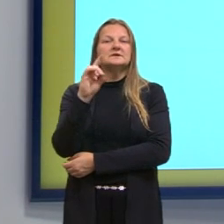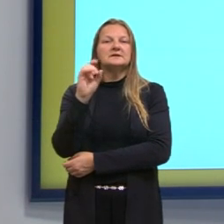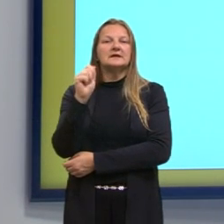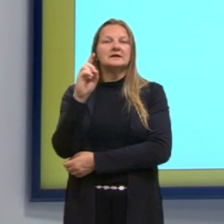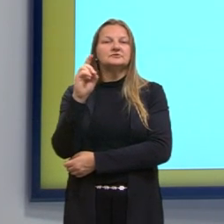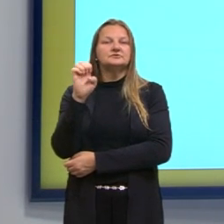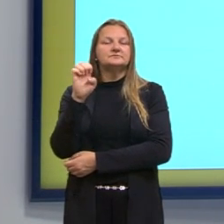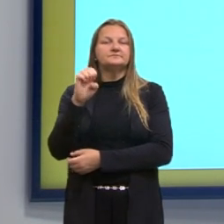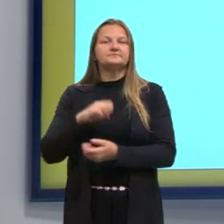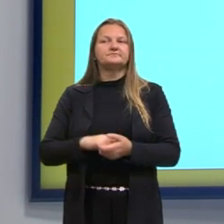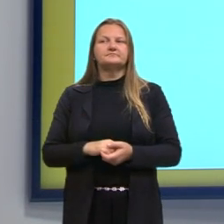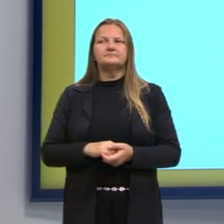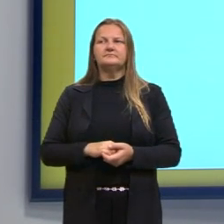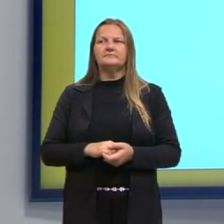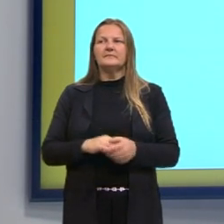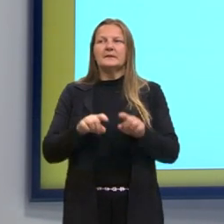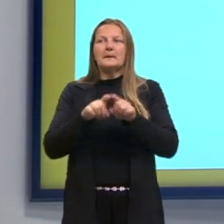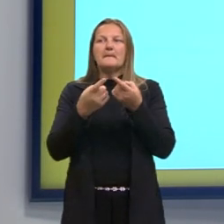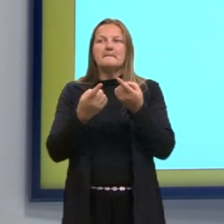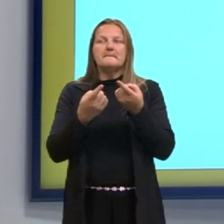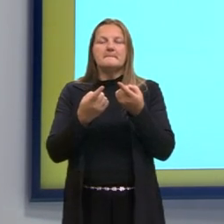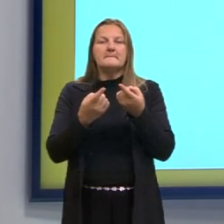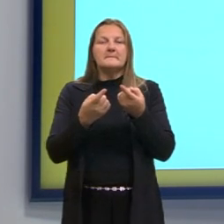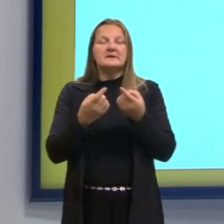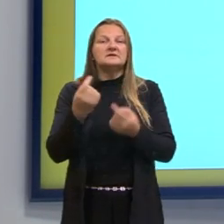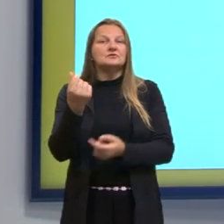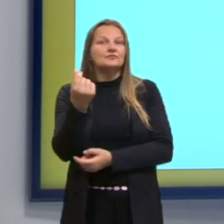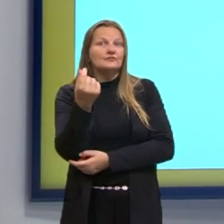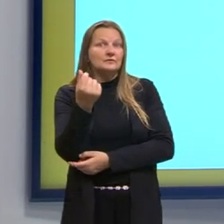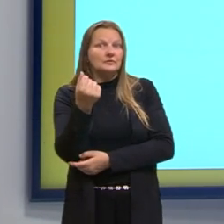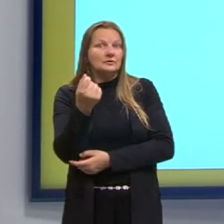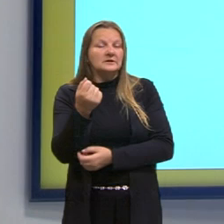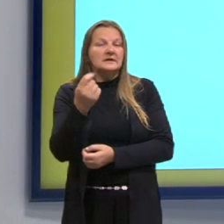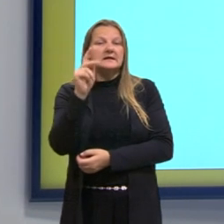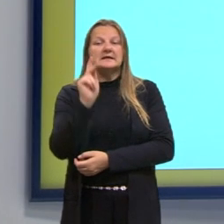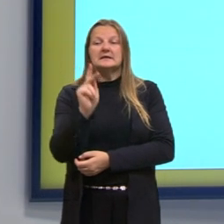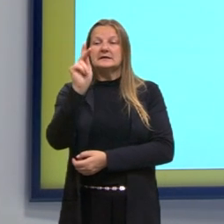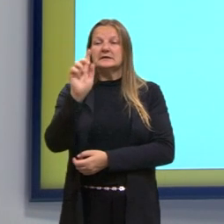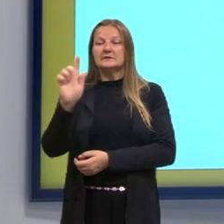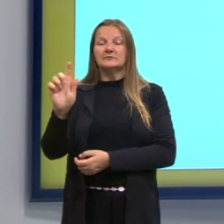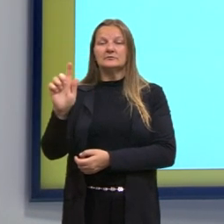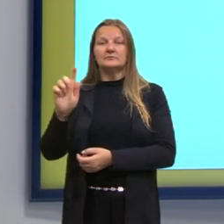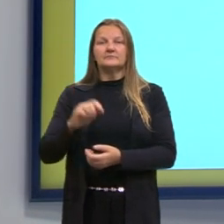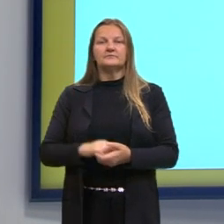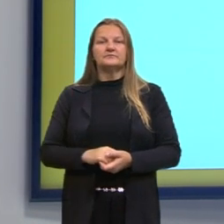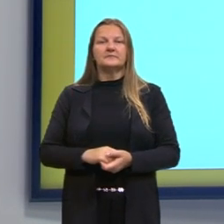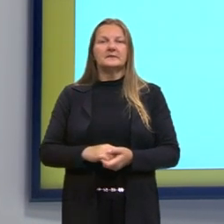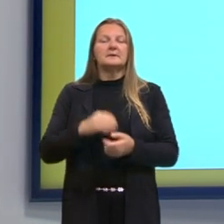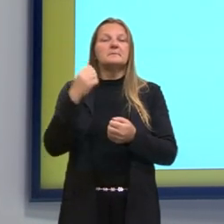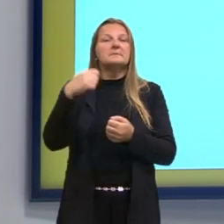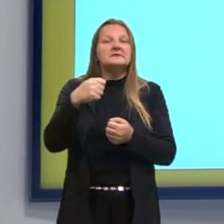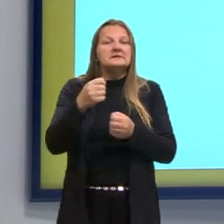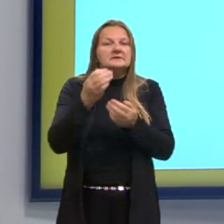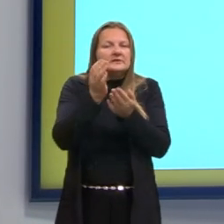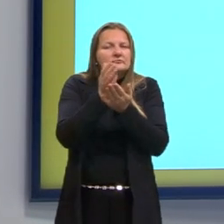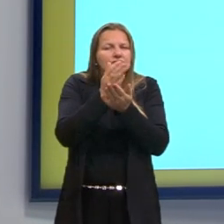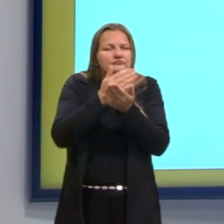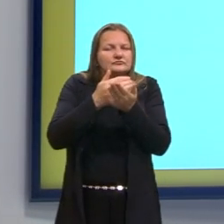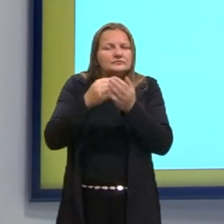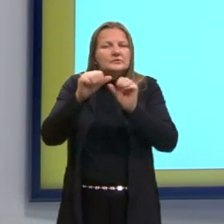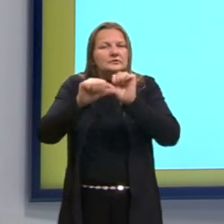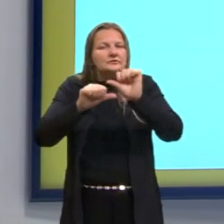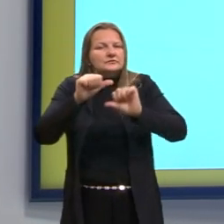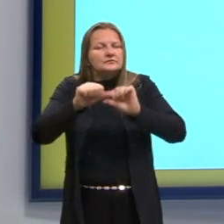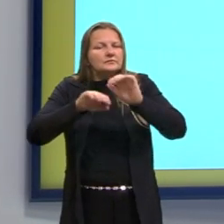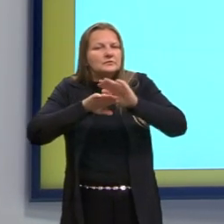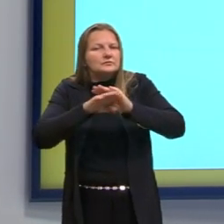600 gramas, mas o valor está em quilograma. Então, a gente pode fazer uma transformação de